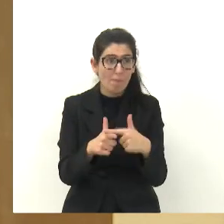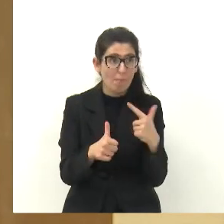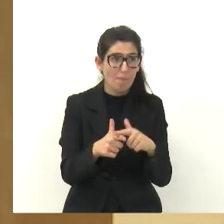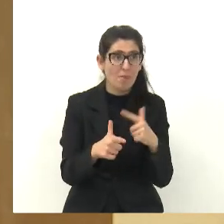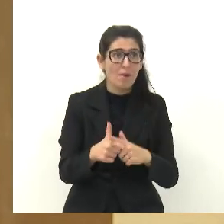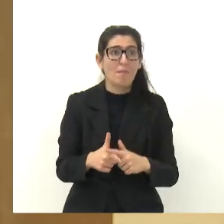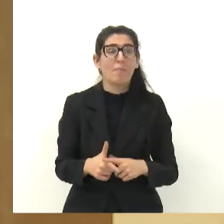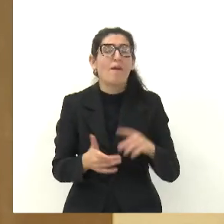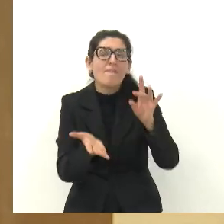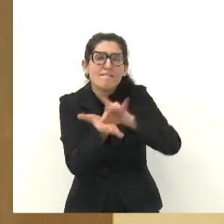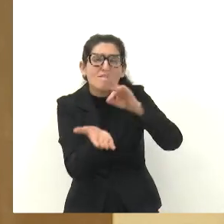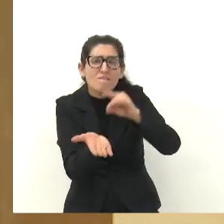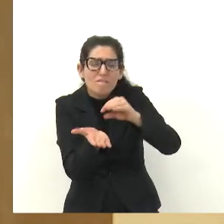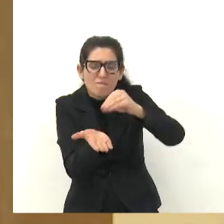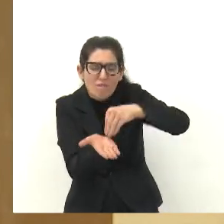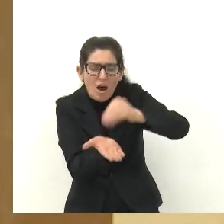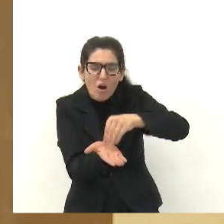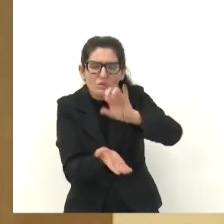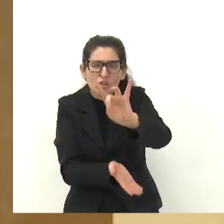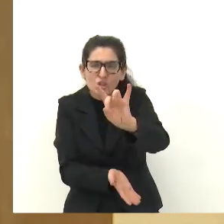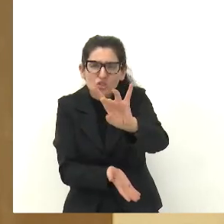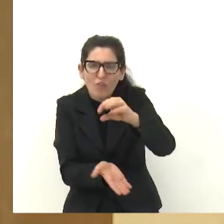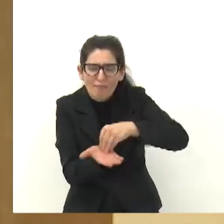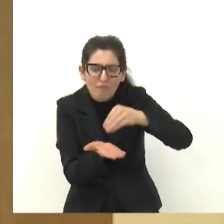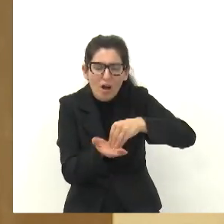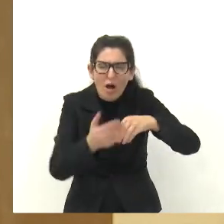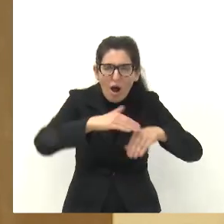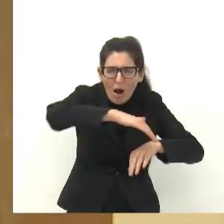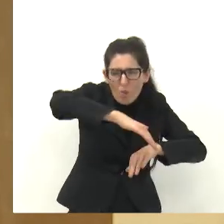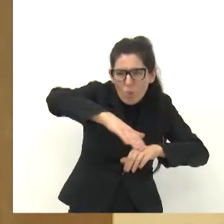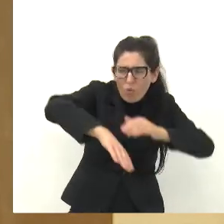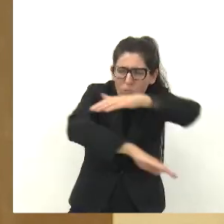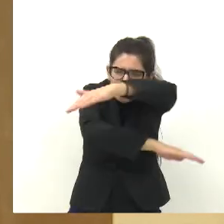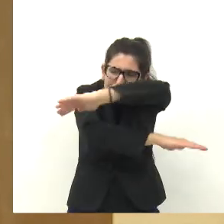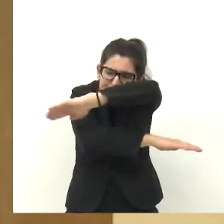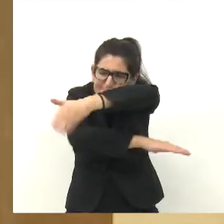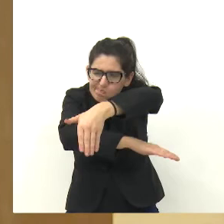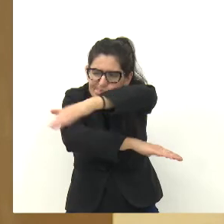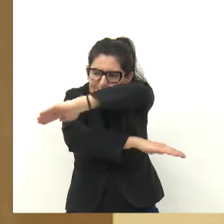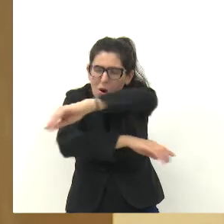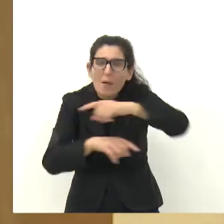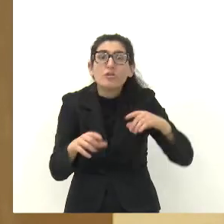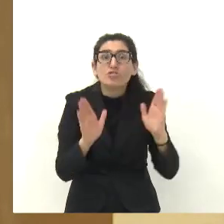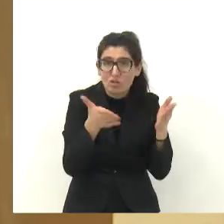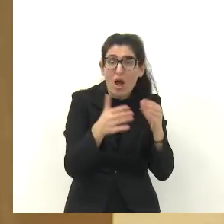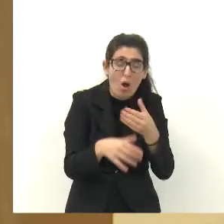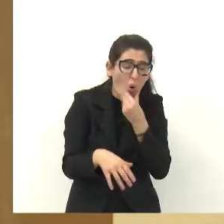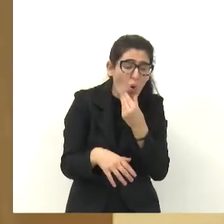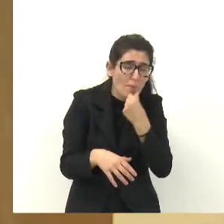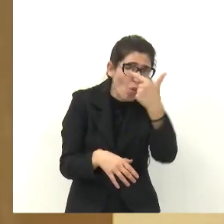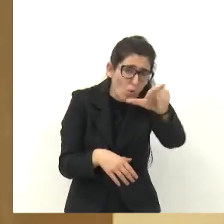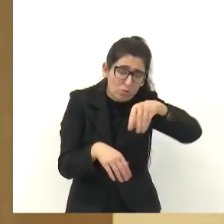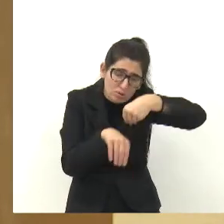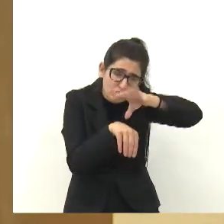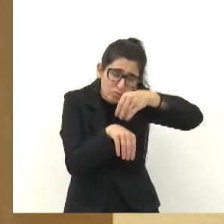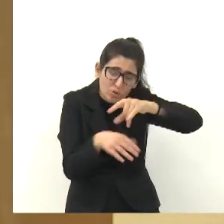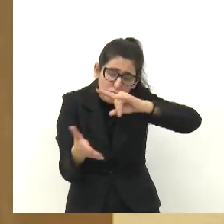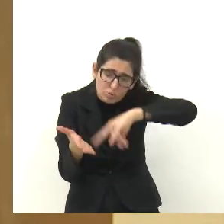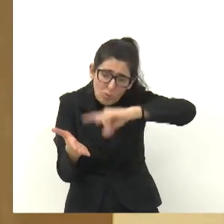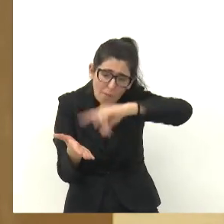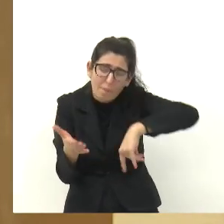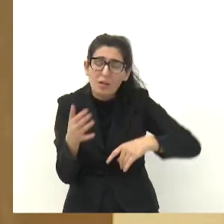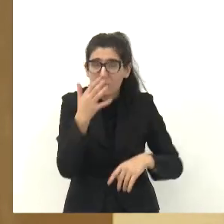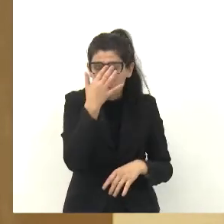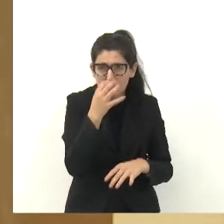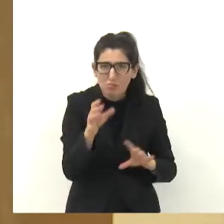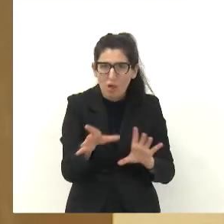travessa lá, mas o Godói já fez o pedido, tenho certeza que vai ser acionado os pedreiros do SAI e o das terceirizadas